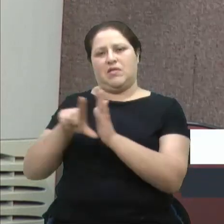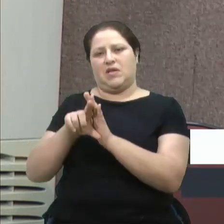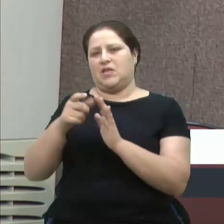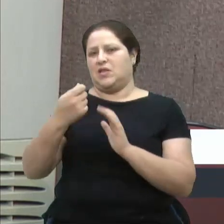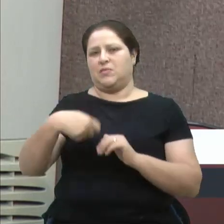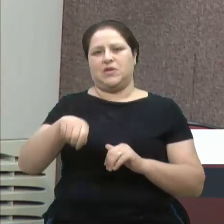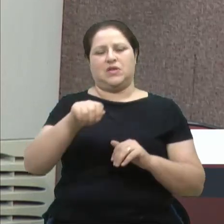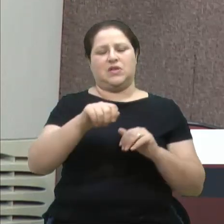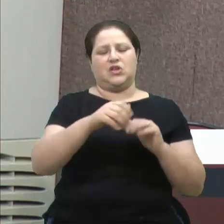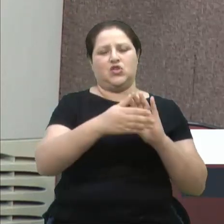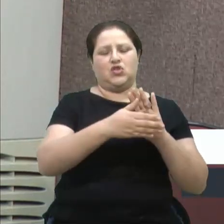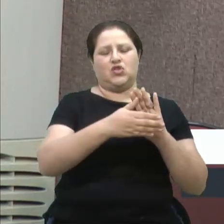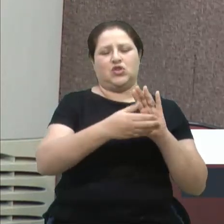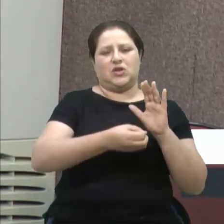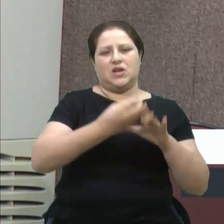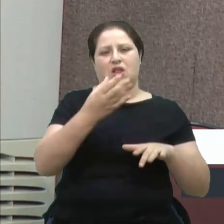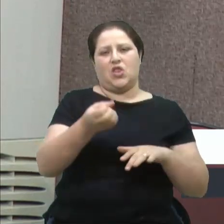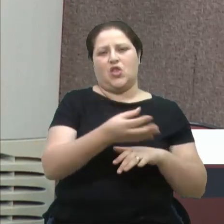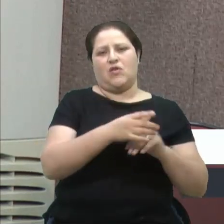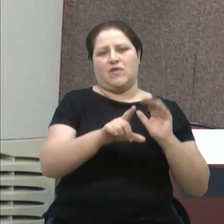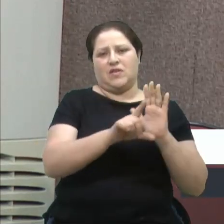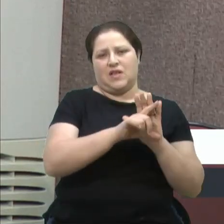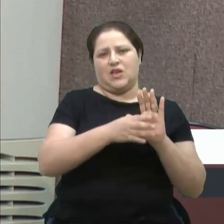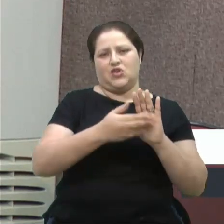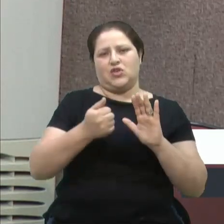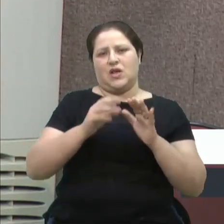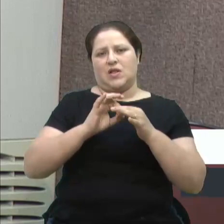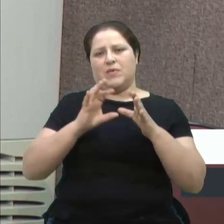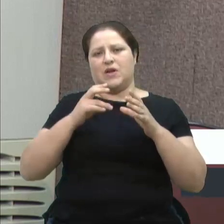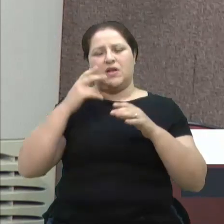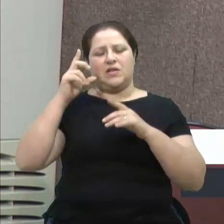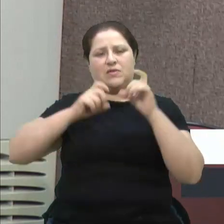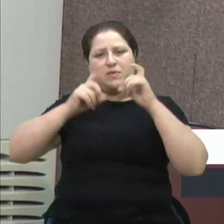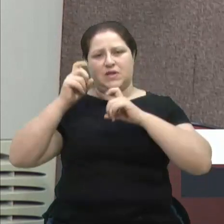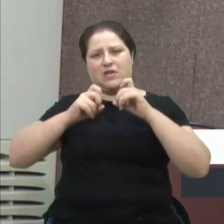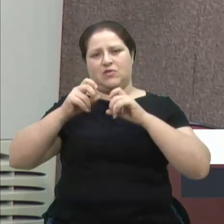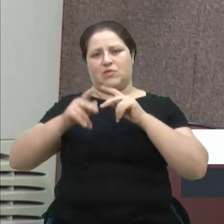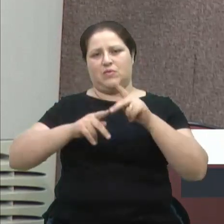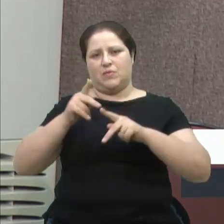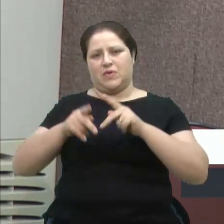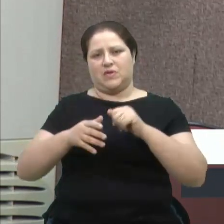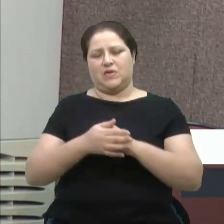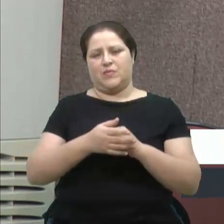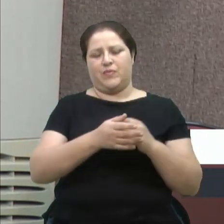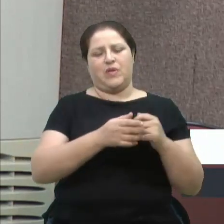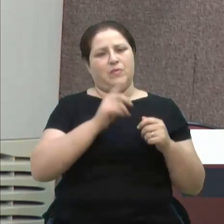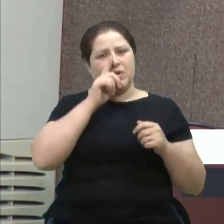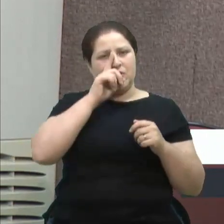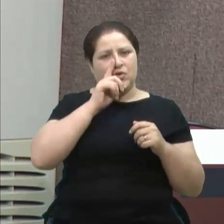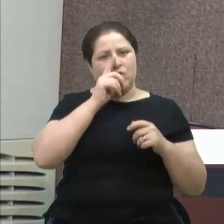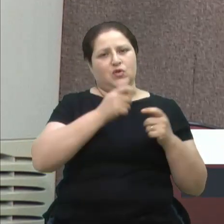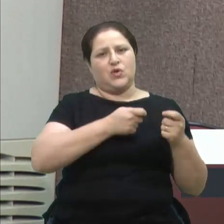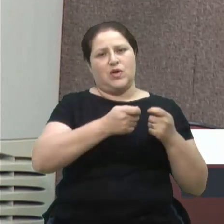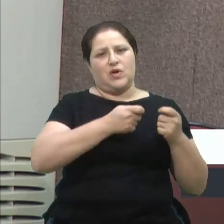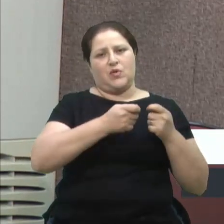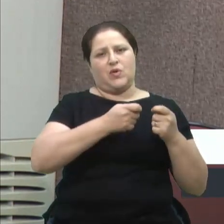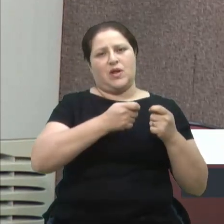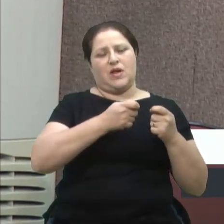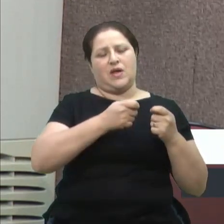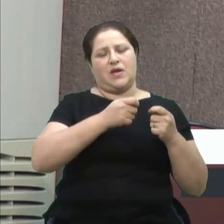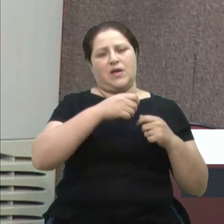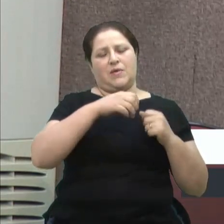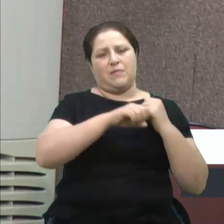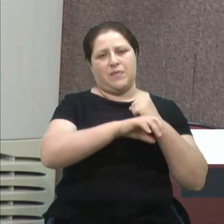a liberdade de expressão da população. Isso aí é muito perigoso. regular a mídia, regular a imprensa, regular as redes sociais é muito